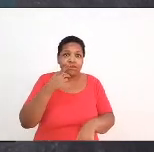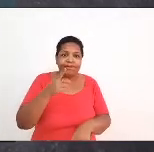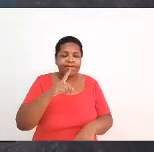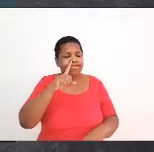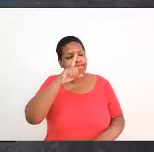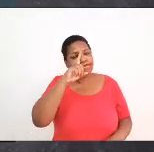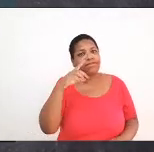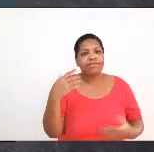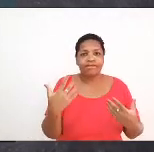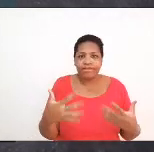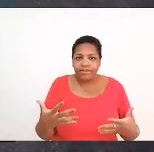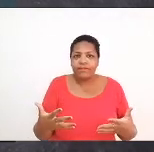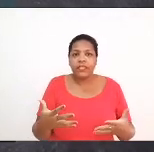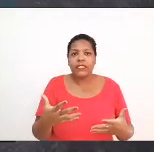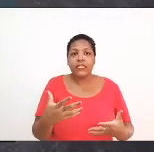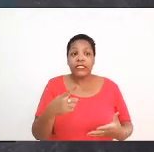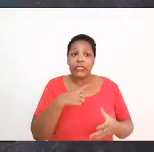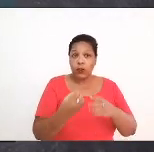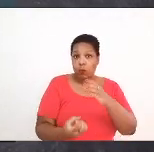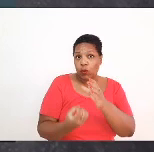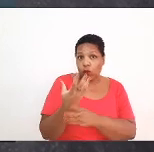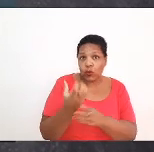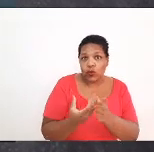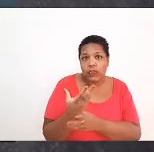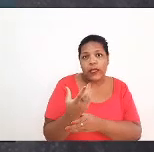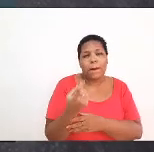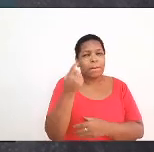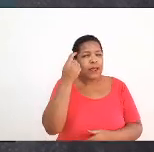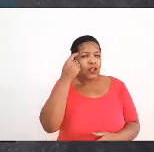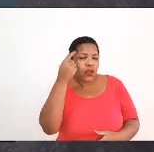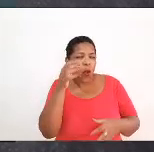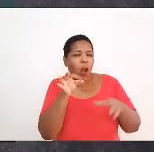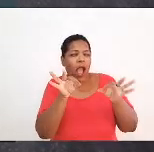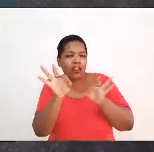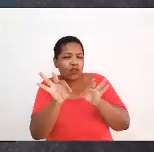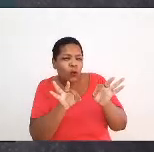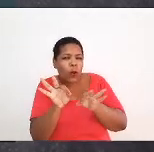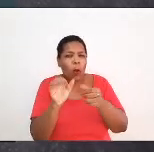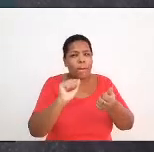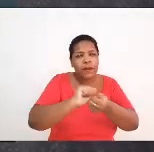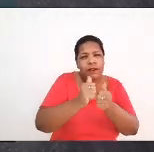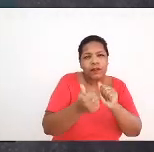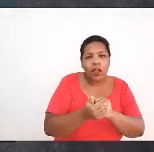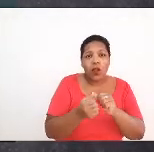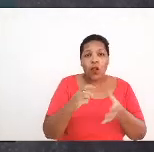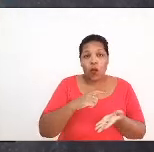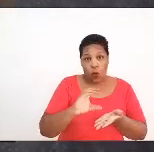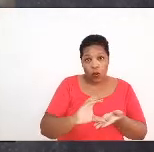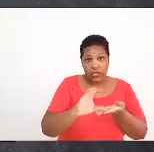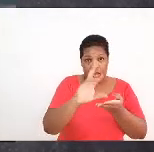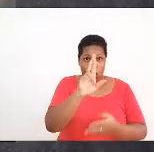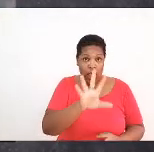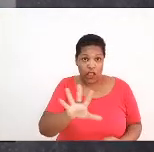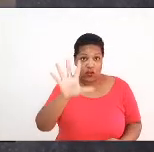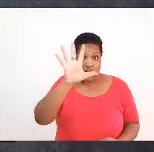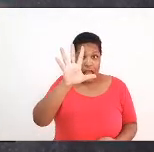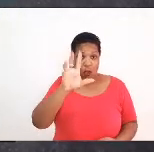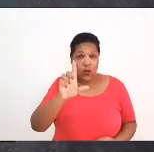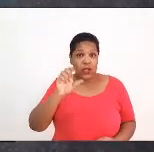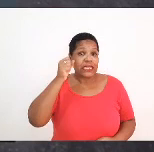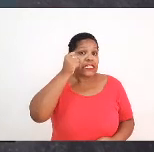produziu, pensou, articulou com os Conselhos Regionais um seminário que vai acontecer em todos